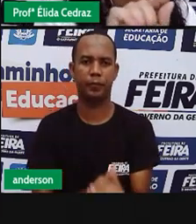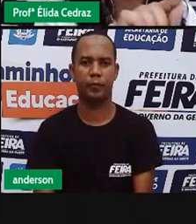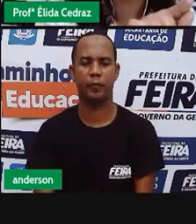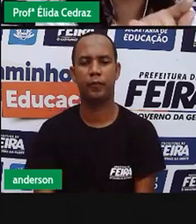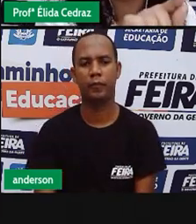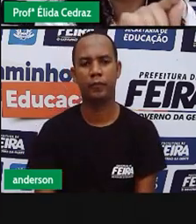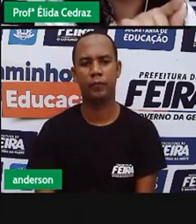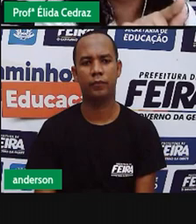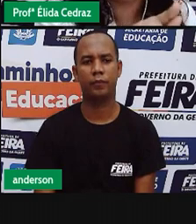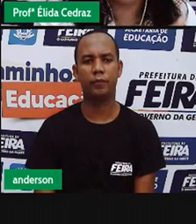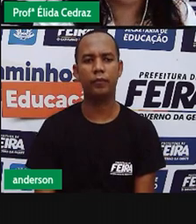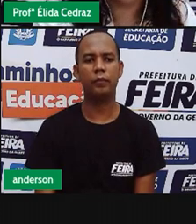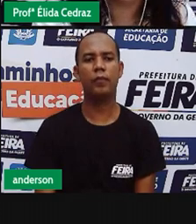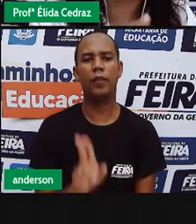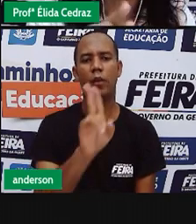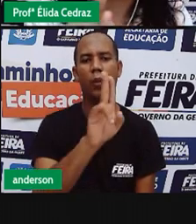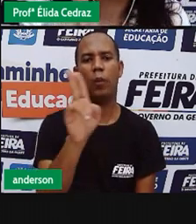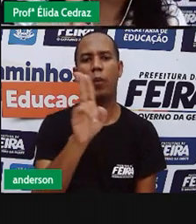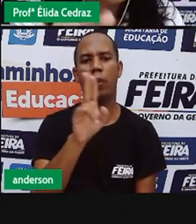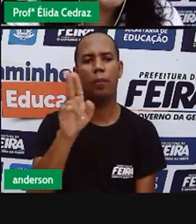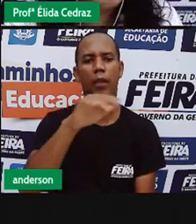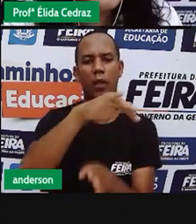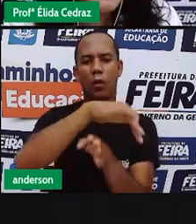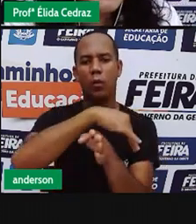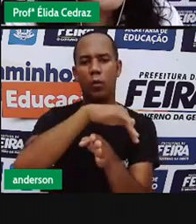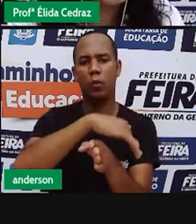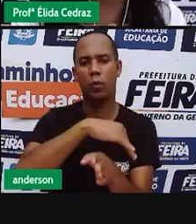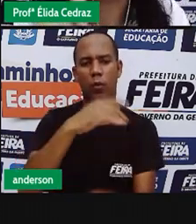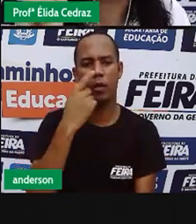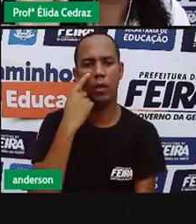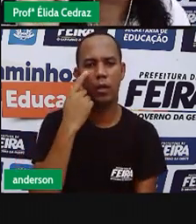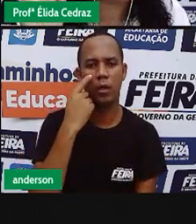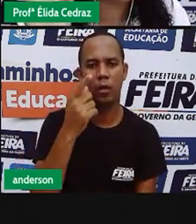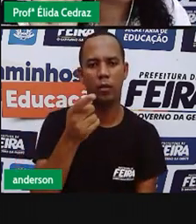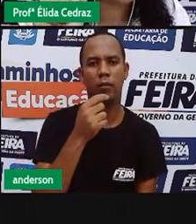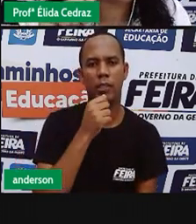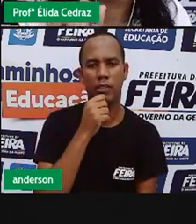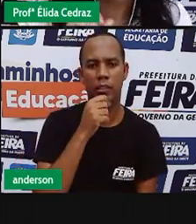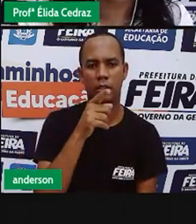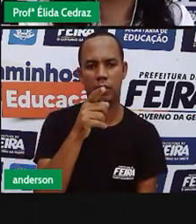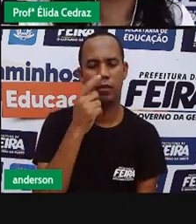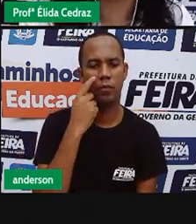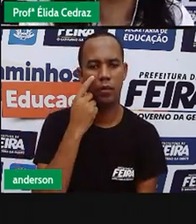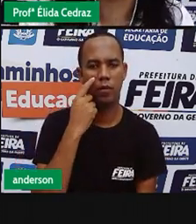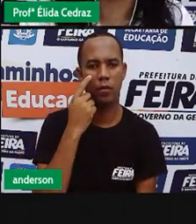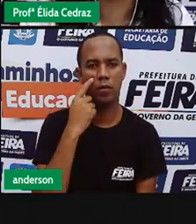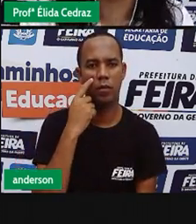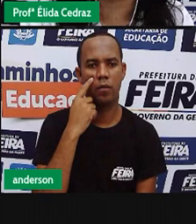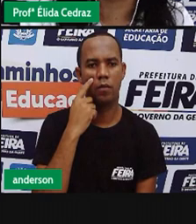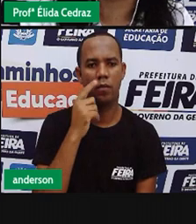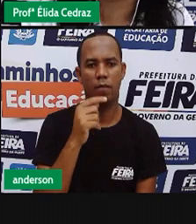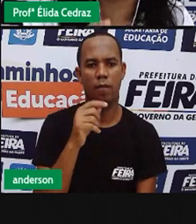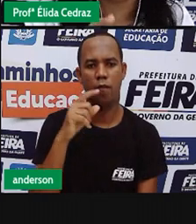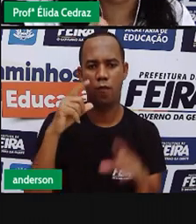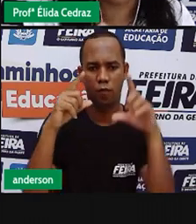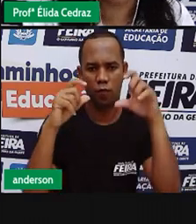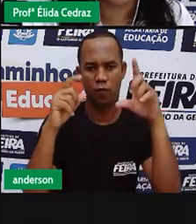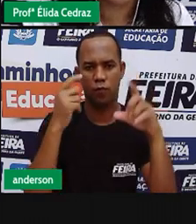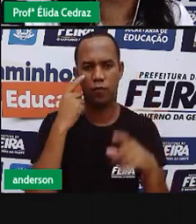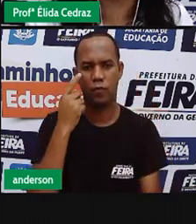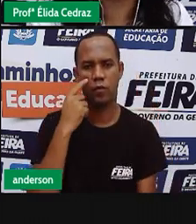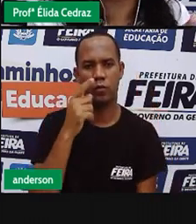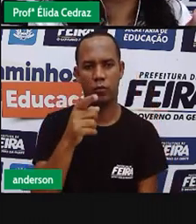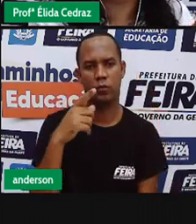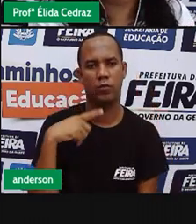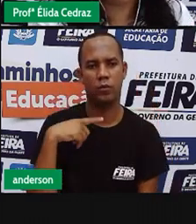Aqui você vê o nome da rua e aquela bandeirinha ali, ó, é da nossa cidade. Essa foto é para que eu vou no blog da